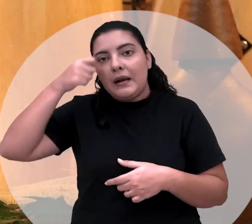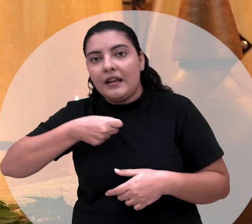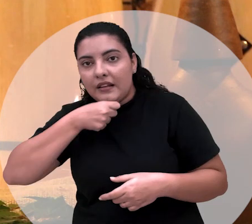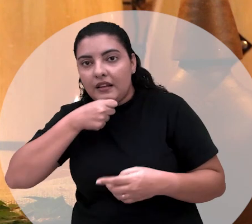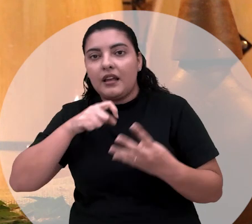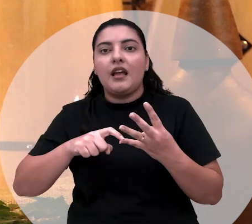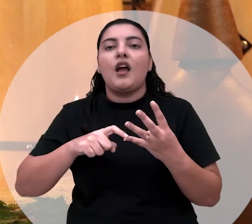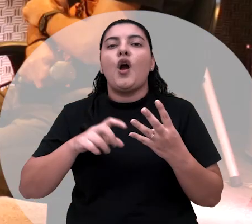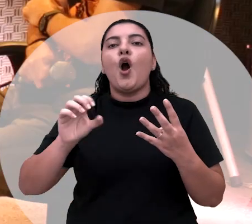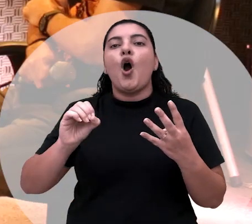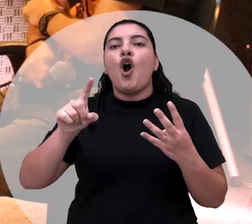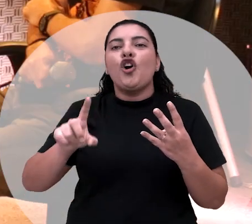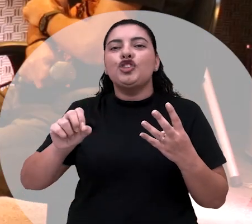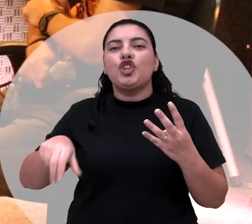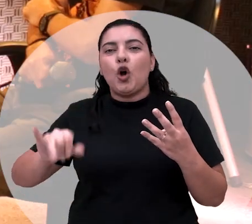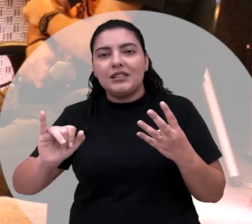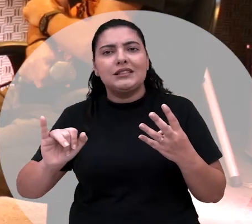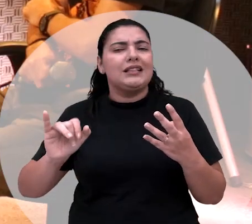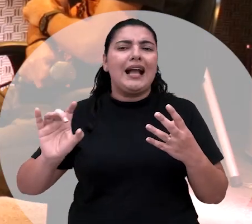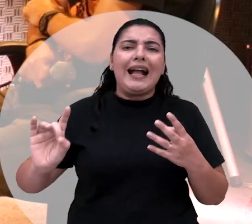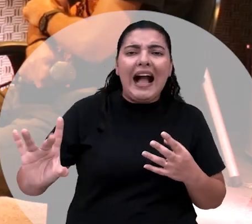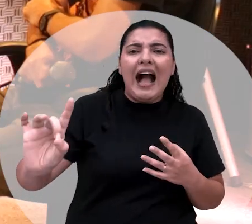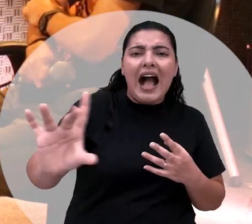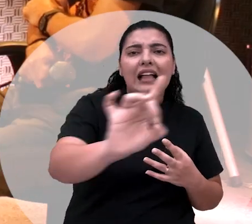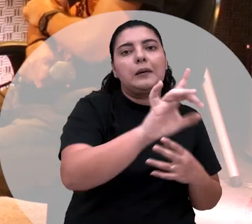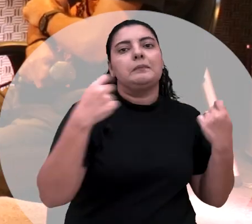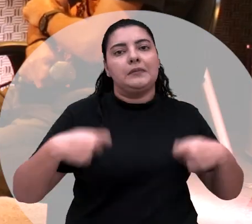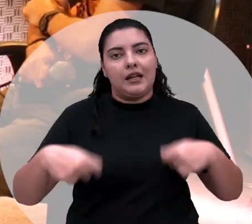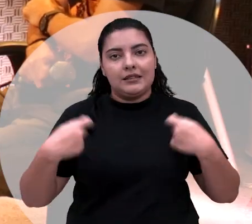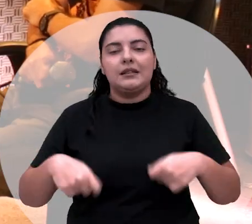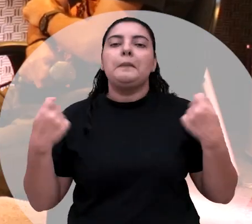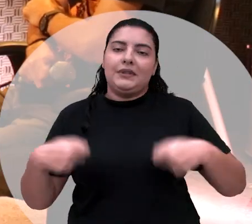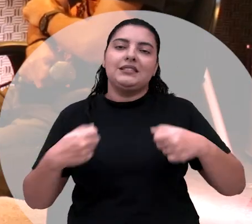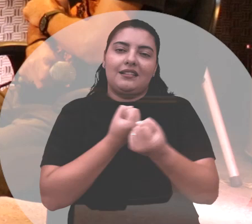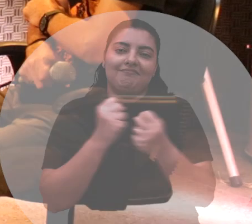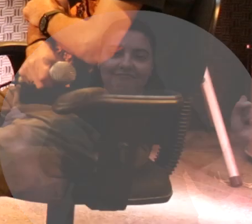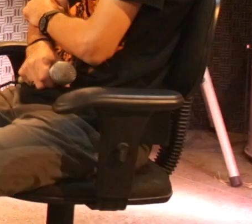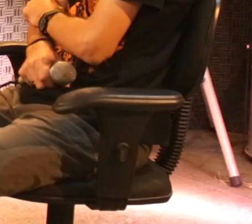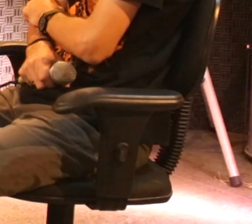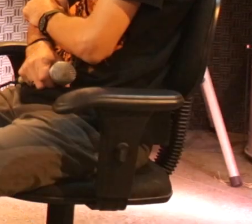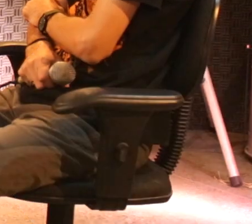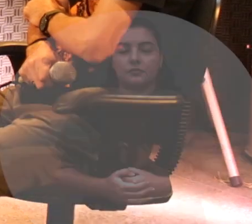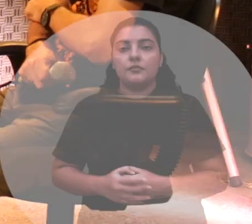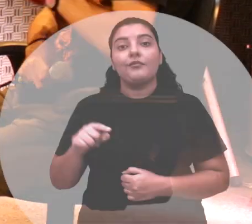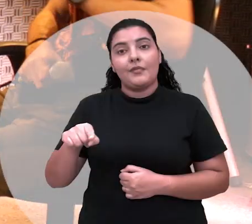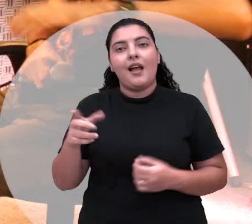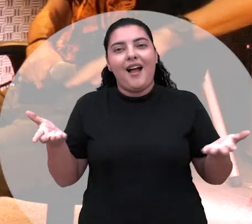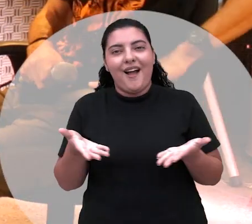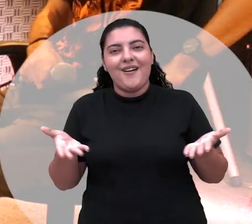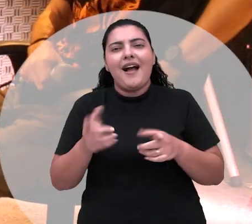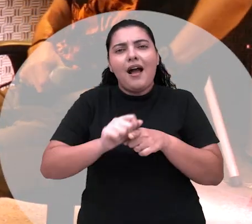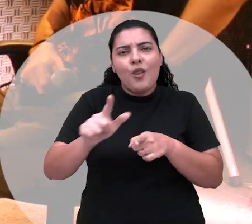canto do Oxóssio, tem que ter um cantinho pra cada um deles. Tem que espaço, né mãe? E aí nessa jornada de